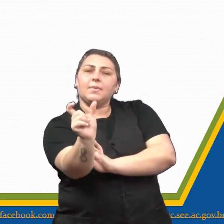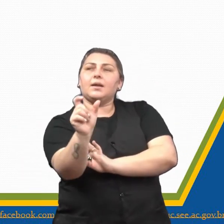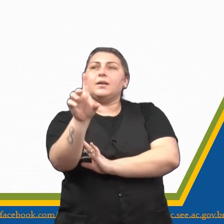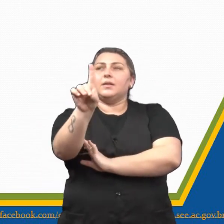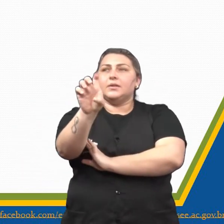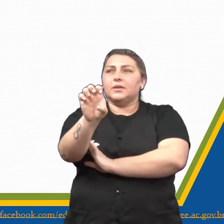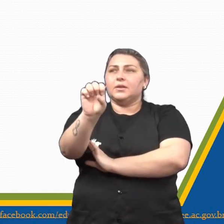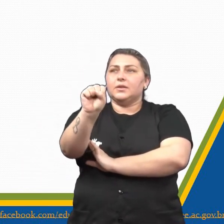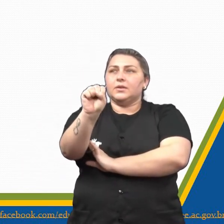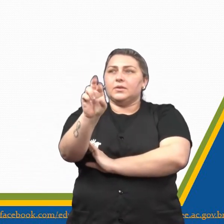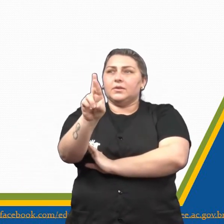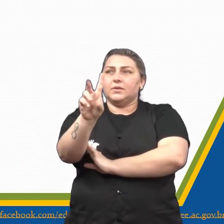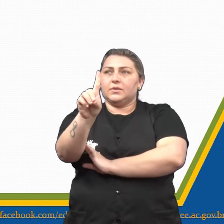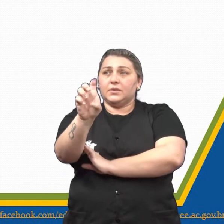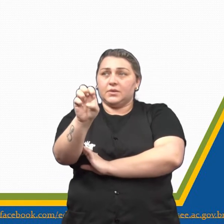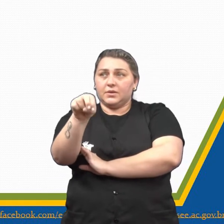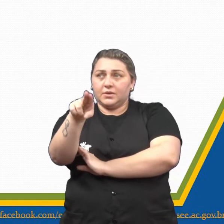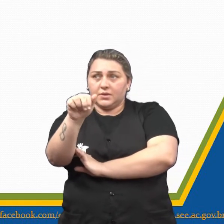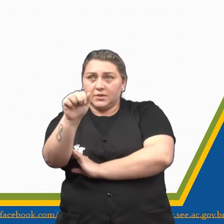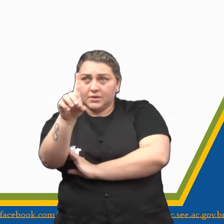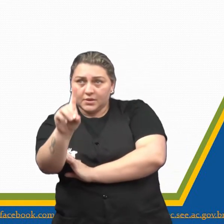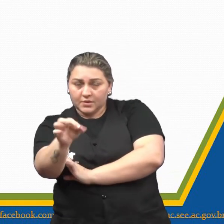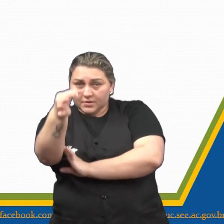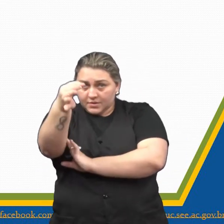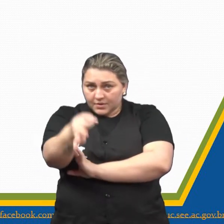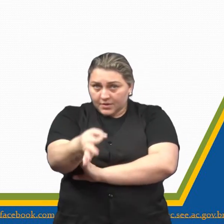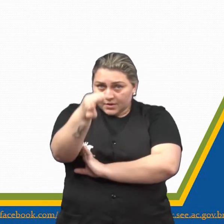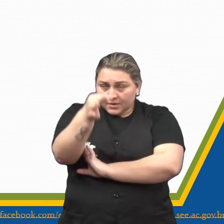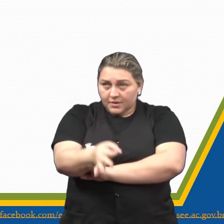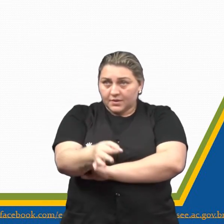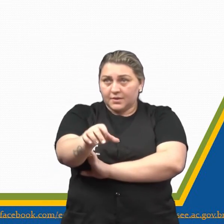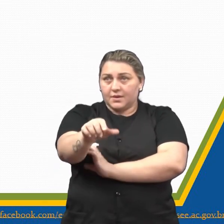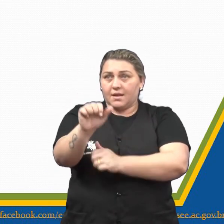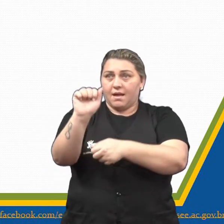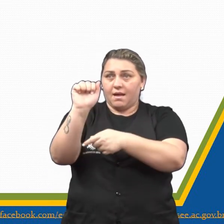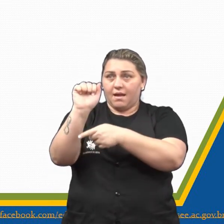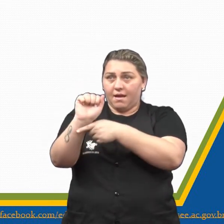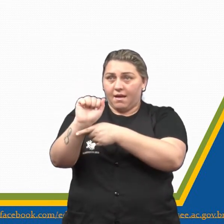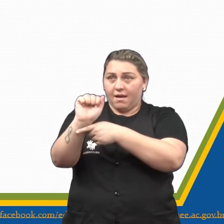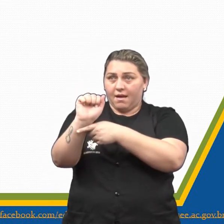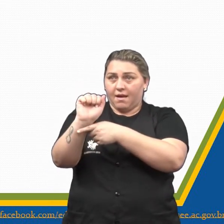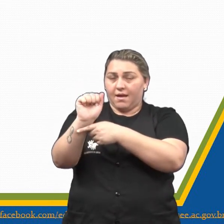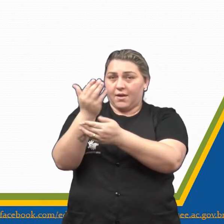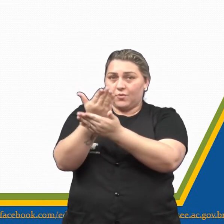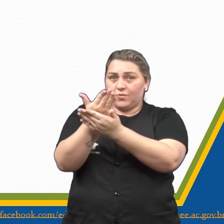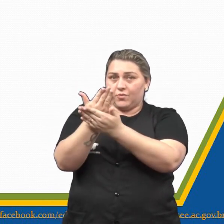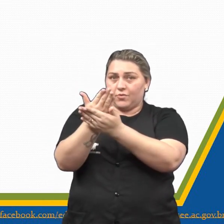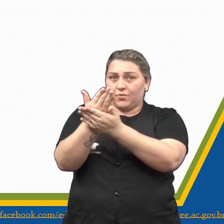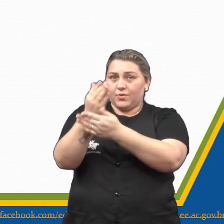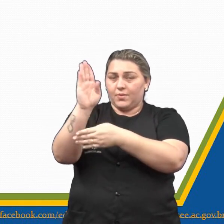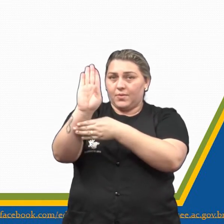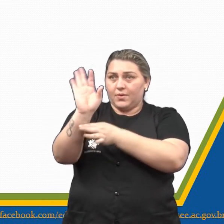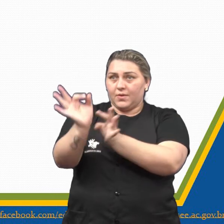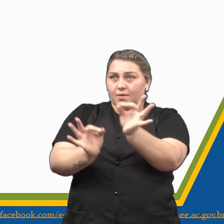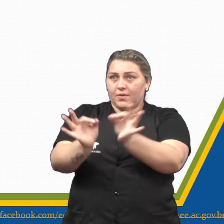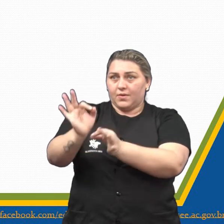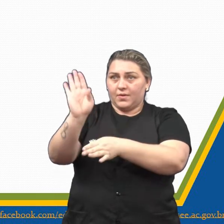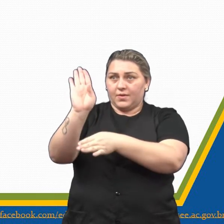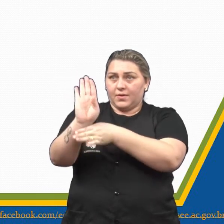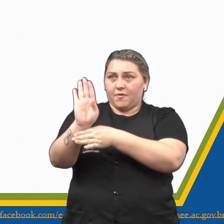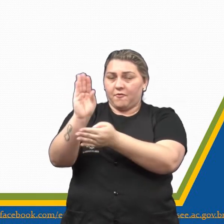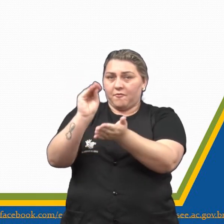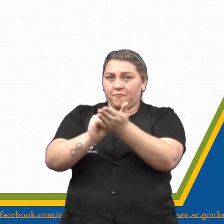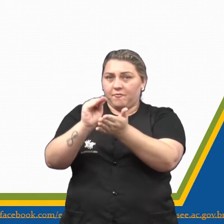para a palavra desordenado, certo? Então, eu tenho as opções, ó... estudioso. B, organizado.